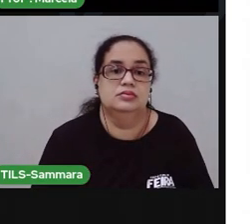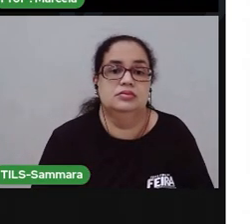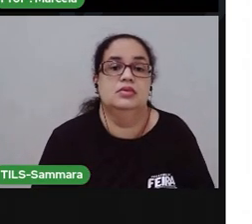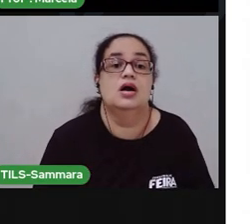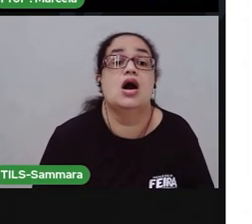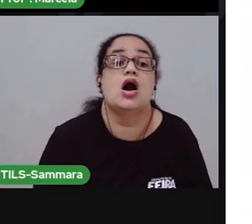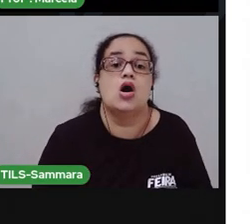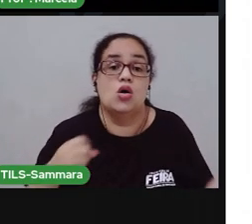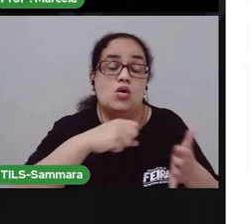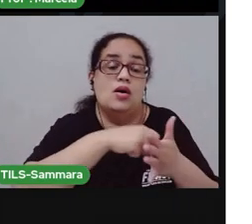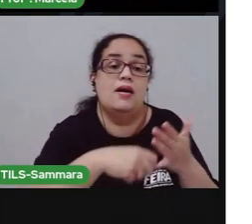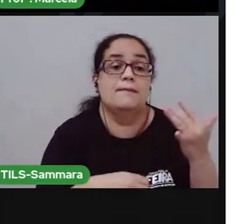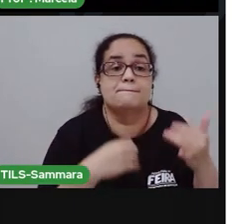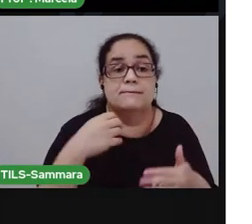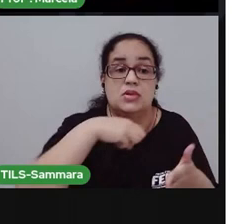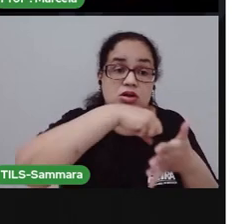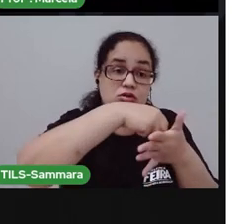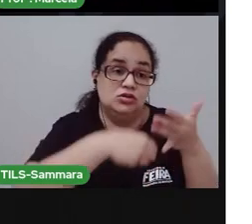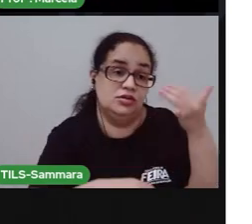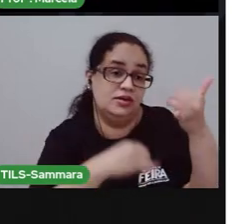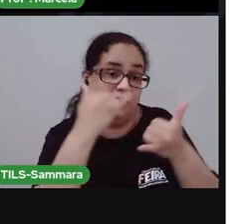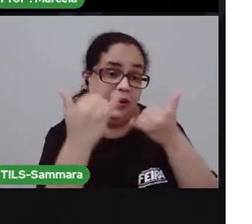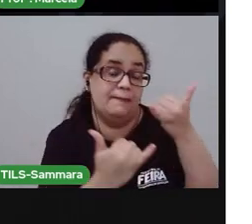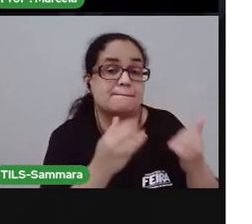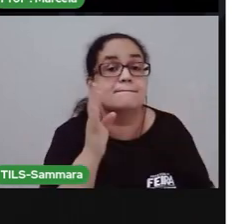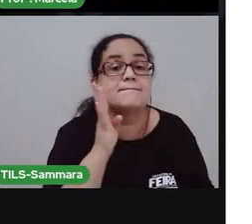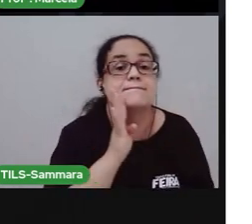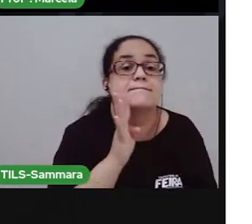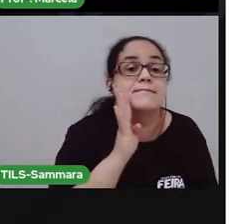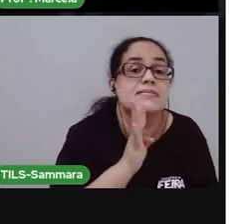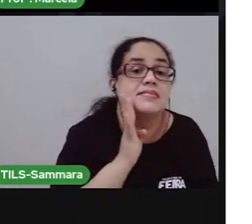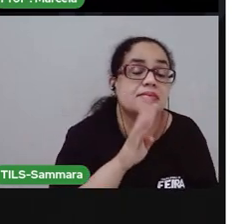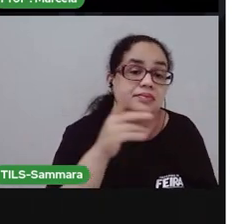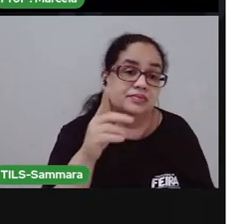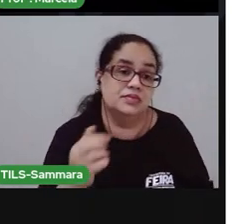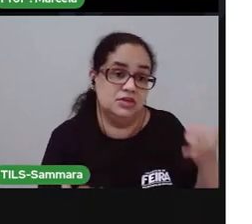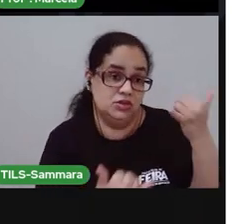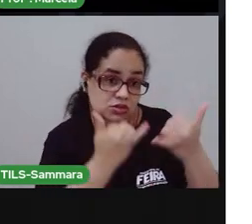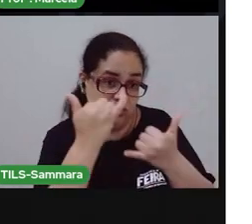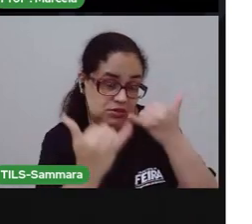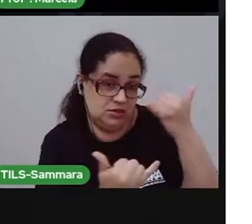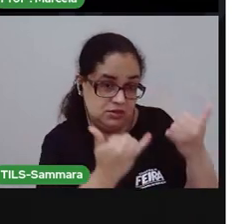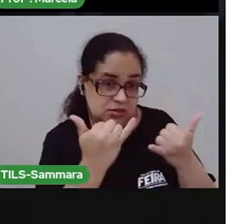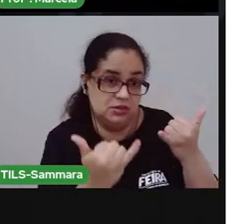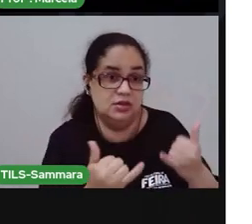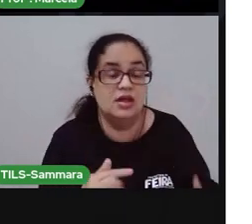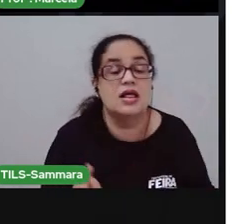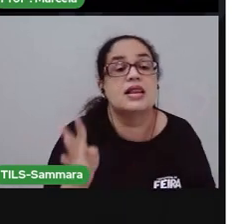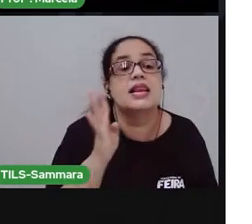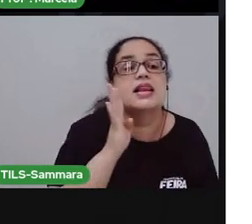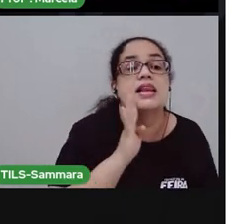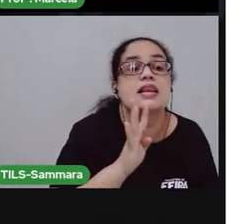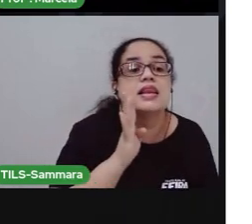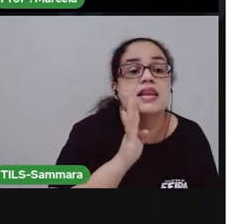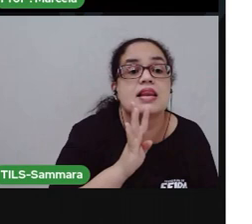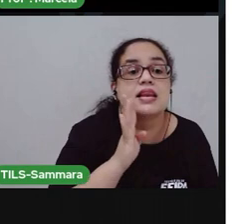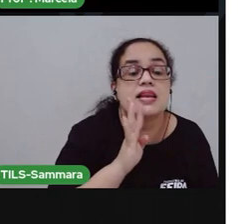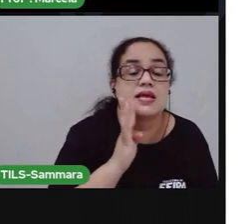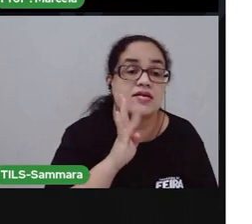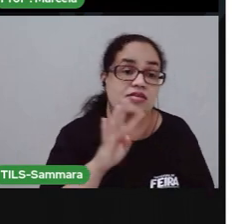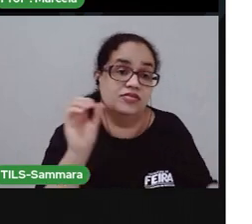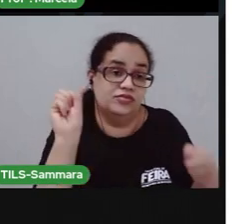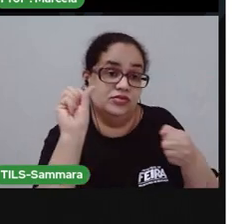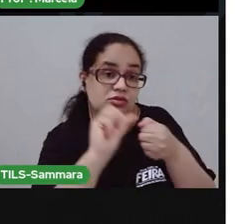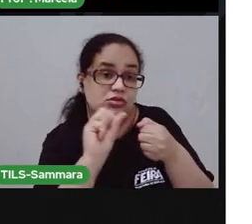Agora vamos aqui para uma atividade complementar. Essa atividade complementar é muito legal. A gente vai fazer,